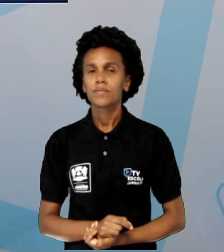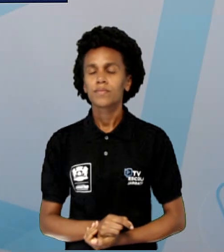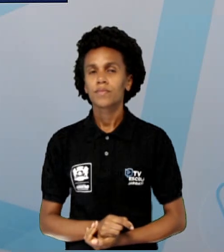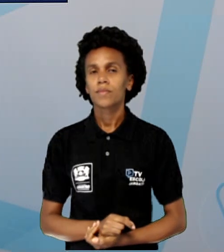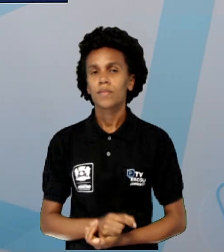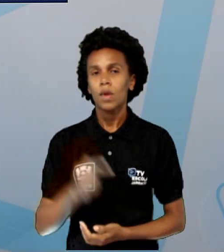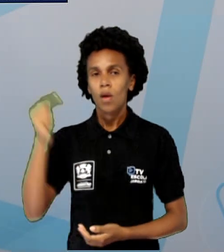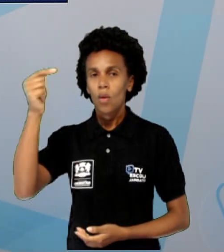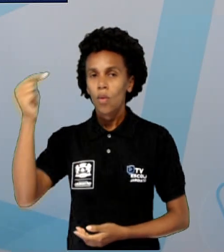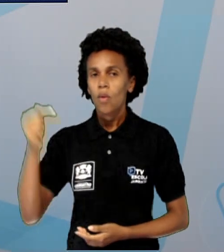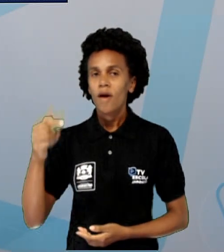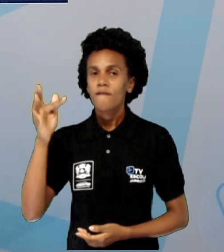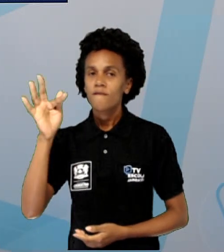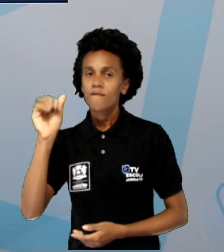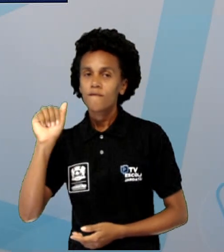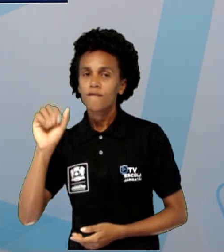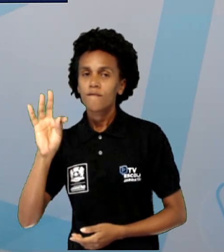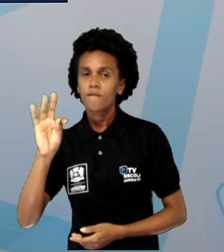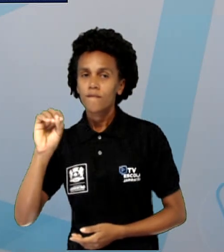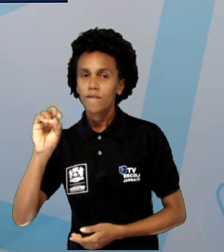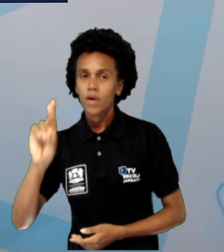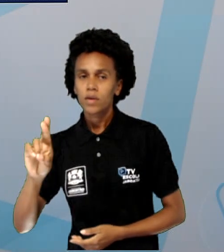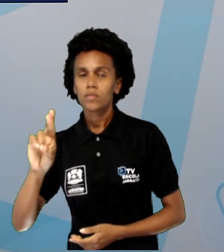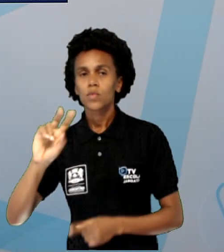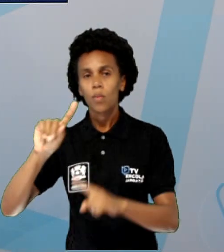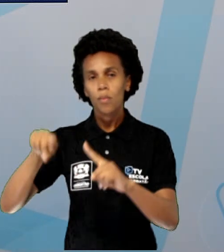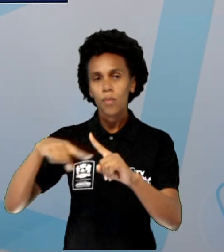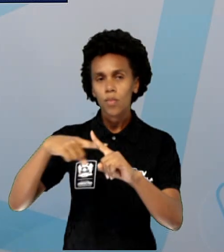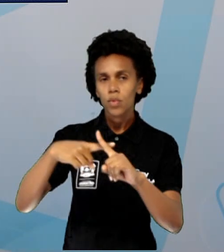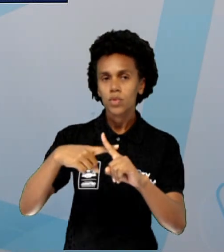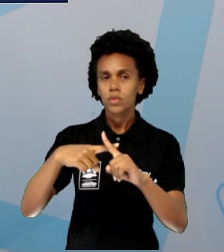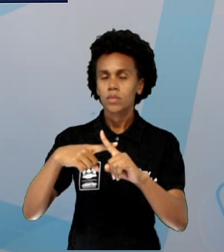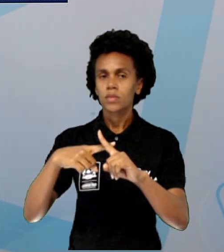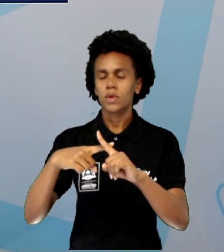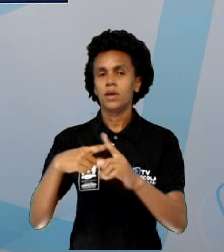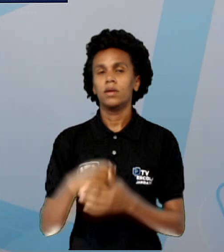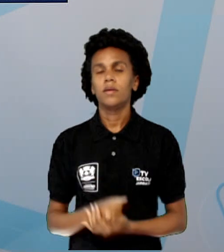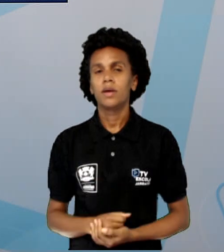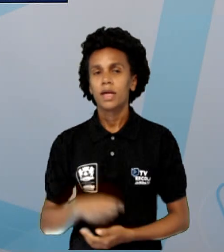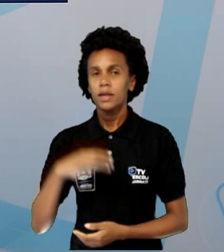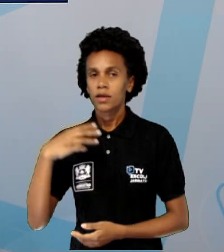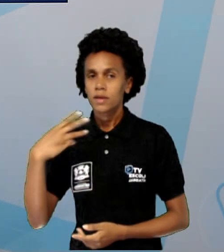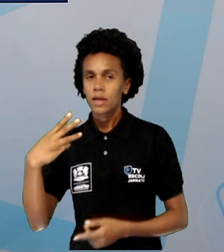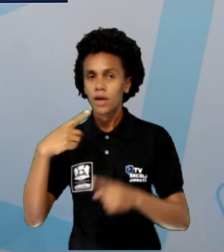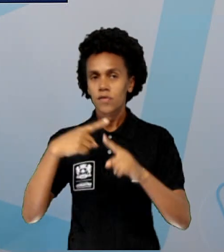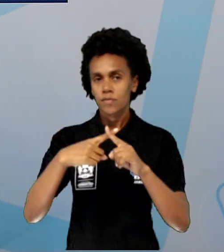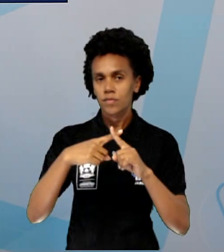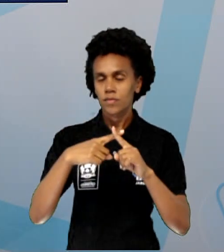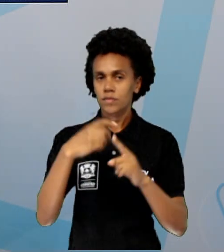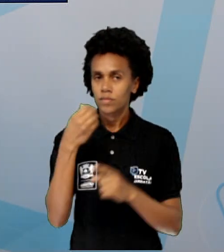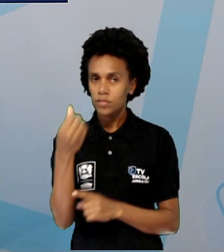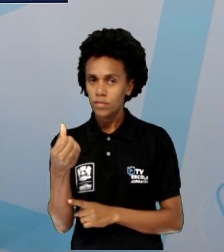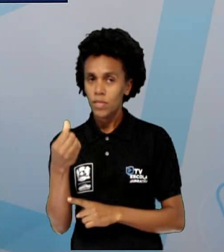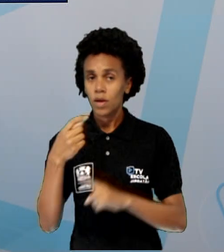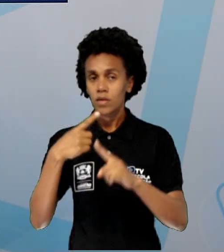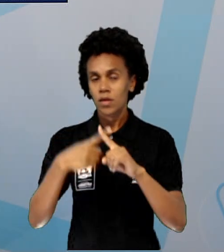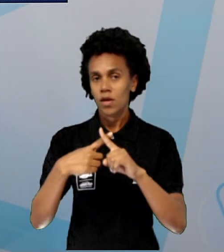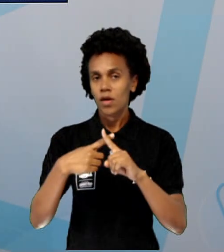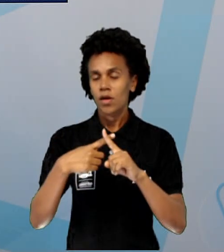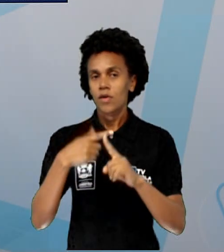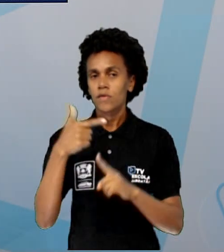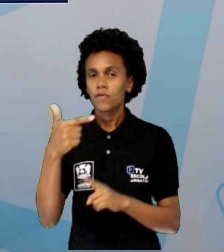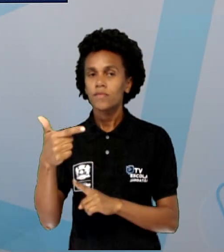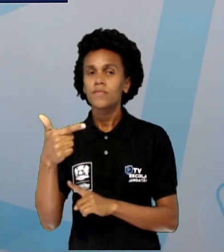e fazer a multiplicação. Então 3 vezes 6 e 3 vezes o 2, né? Lembrando dessa ideia da